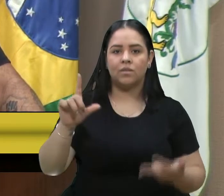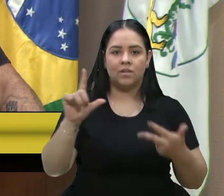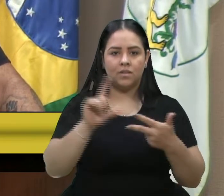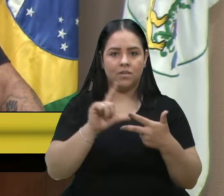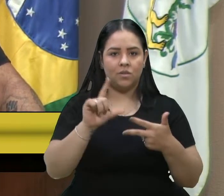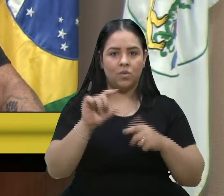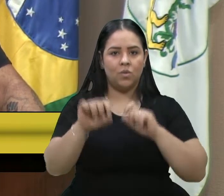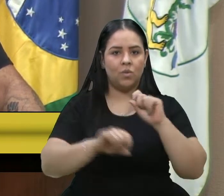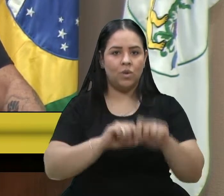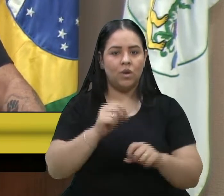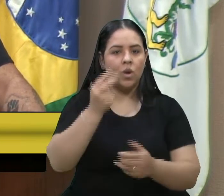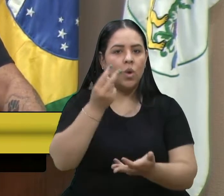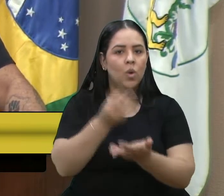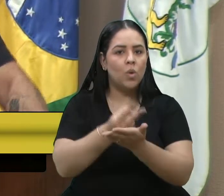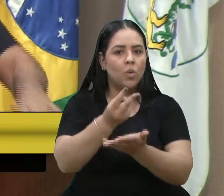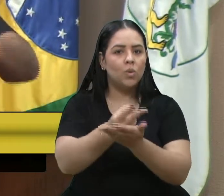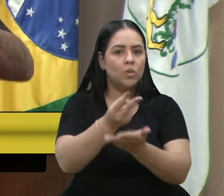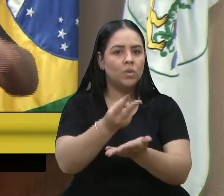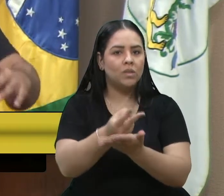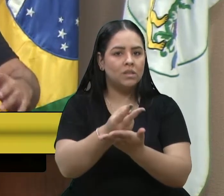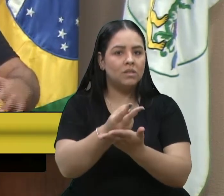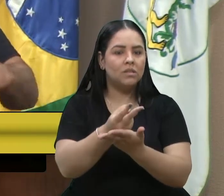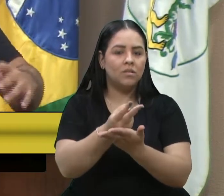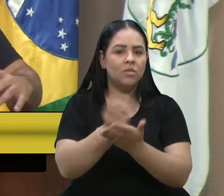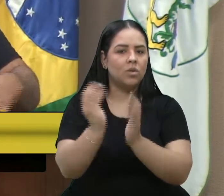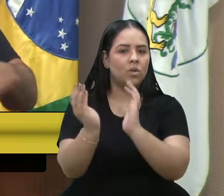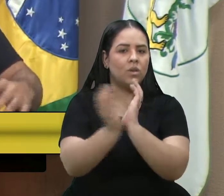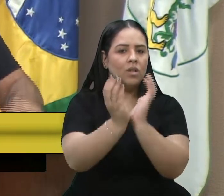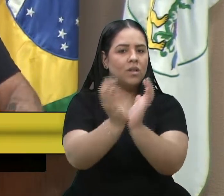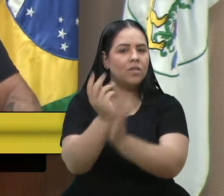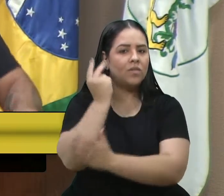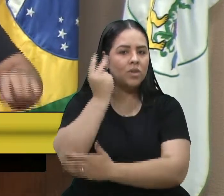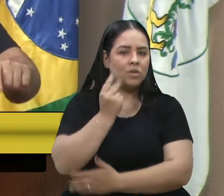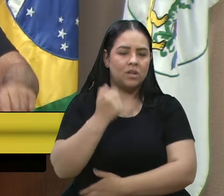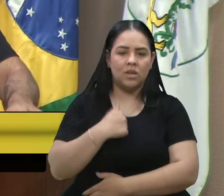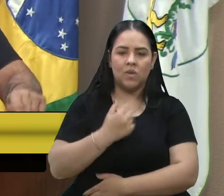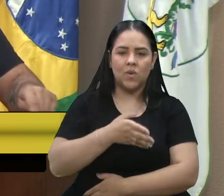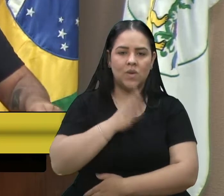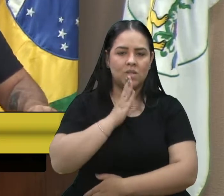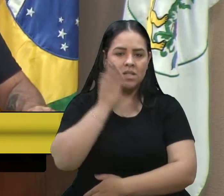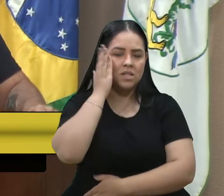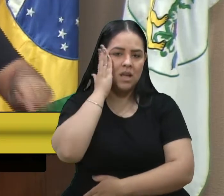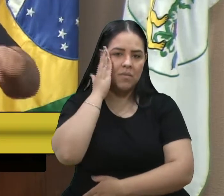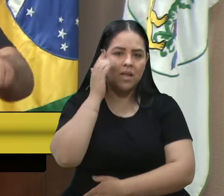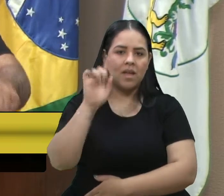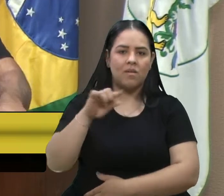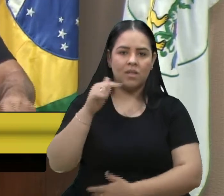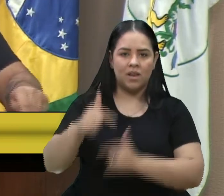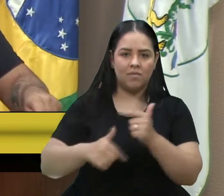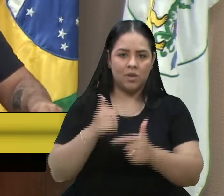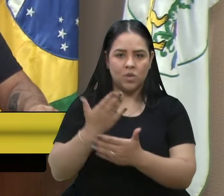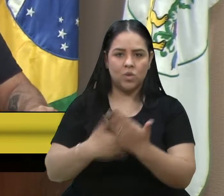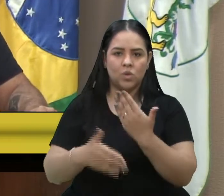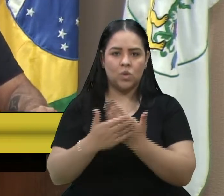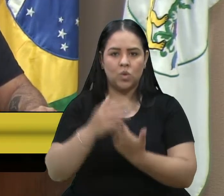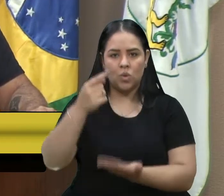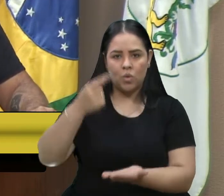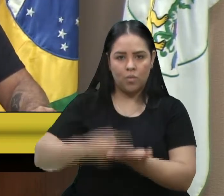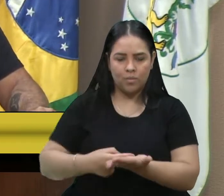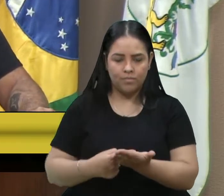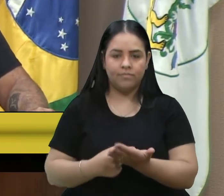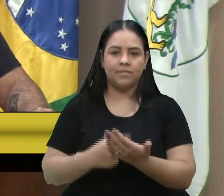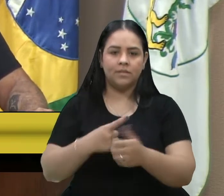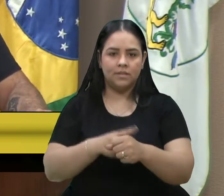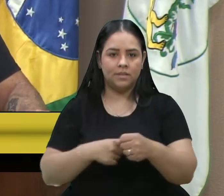o que vai triunfar, pelos colegas vereadores, pelo que eu conheço, é o trabalho coletivo, o compromisso com a cidade,